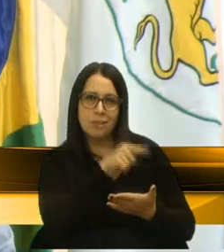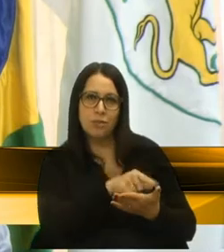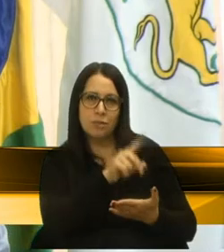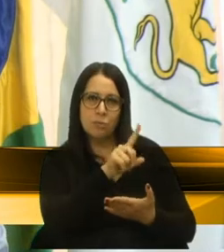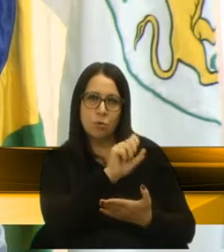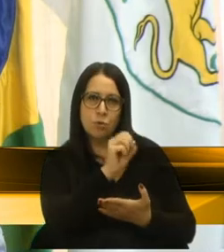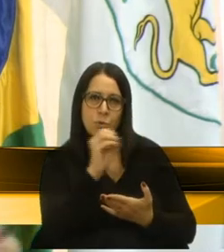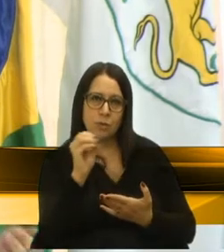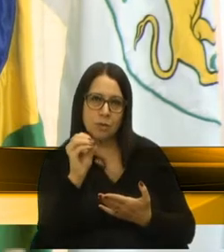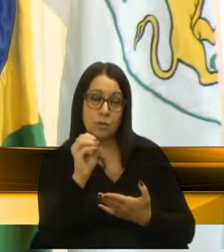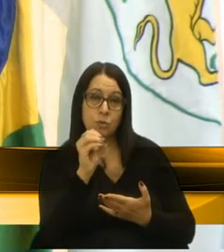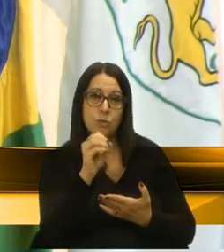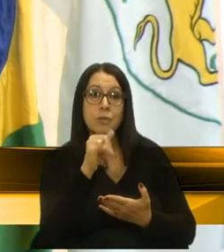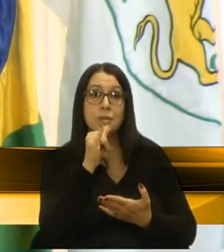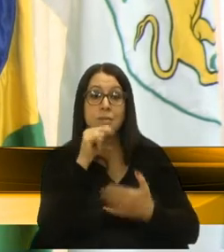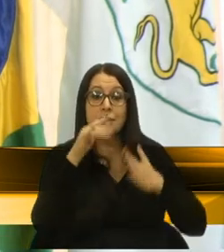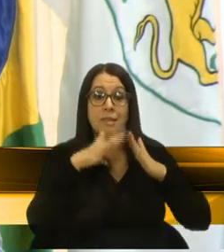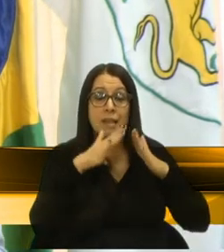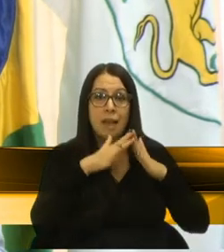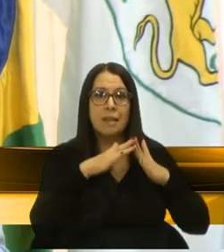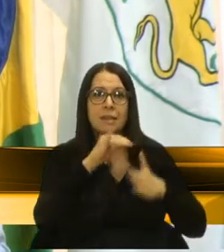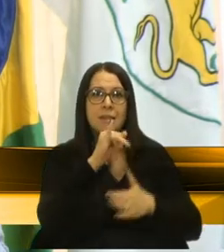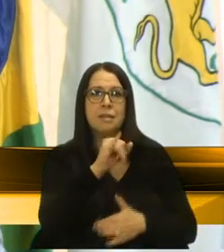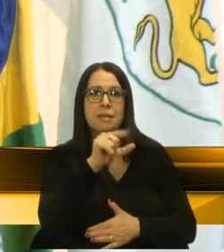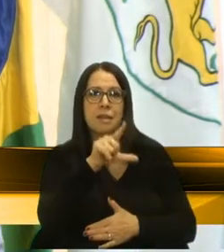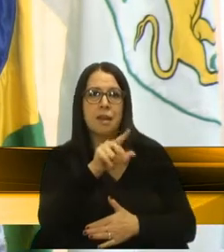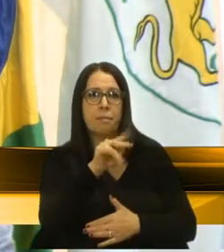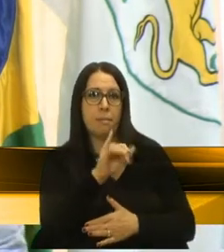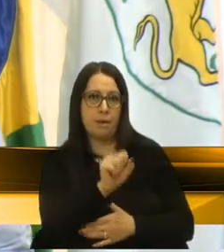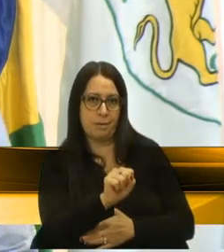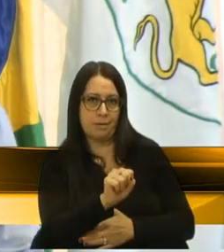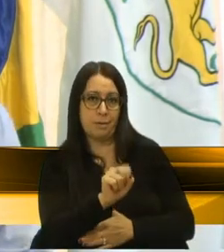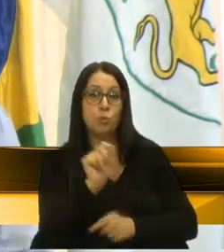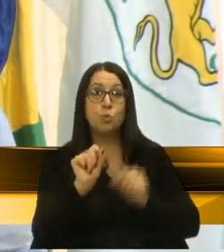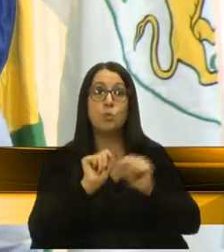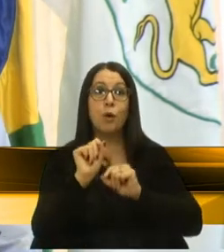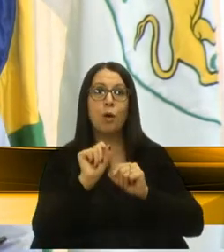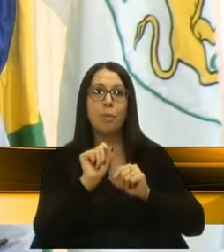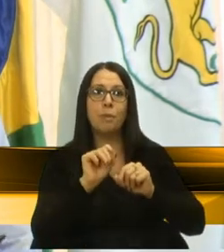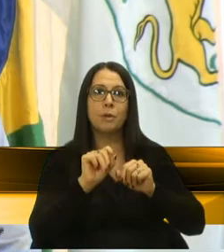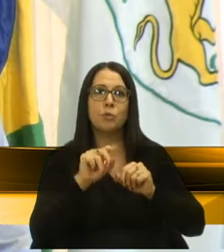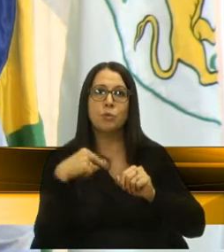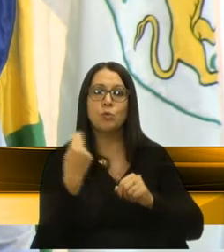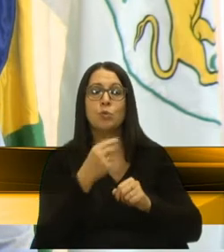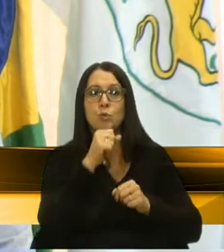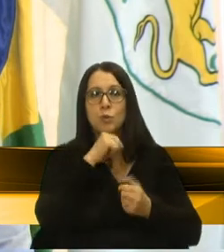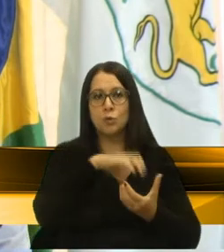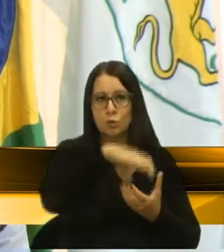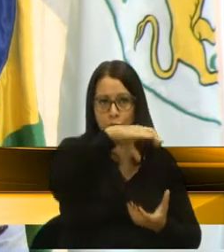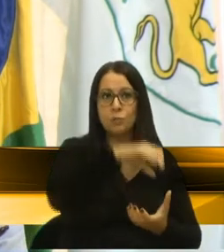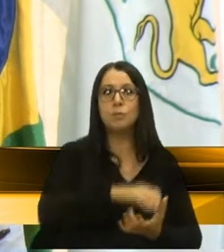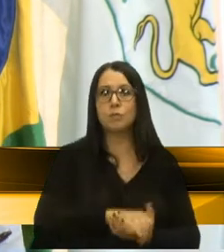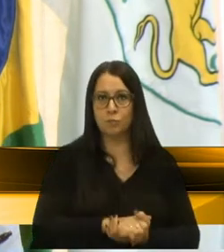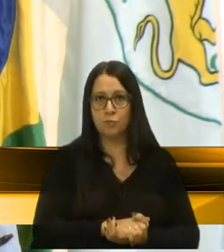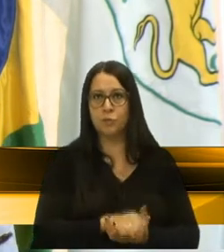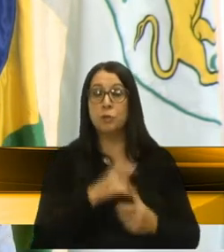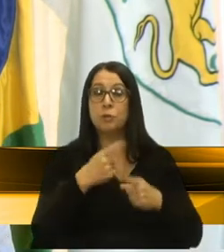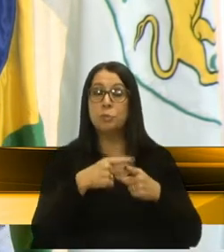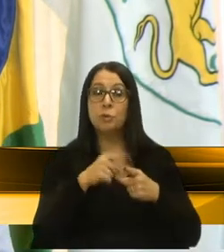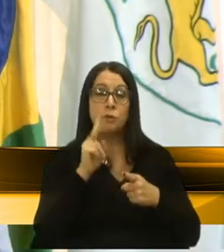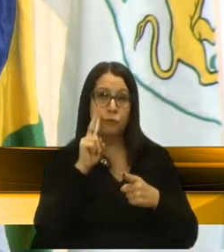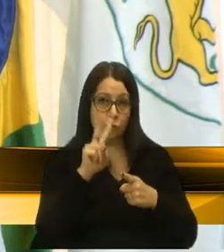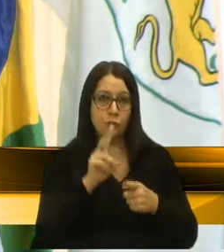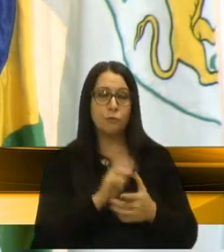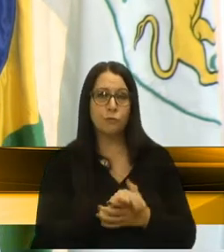.800 testes nessas casas, nessas ILPIs, com relação aos nossos idosos. Até porque a gente viu